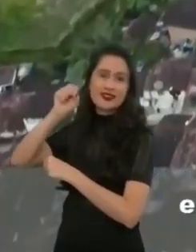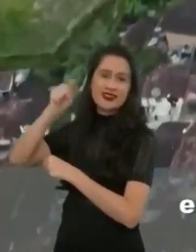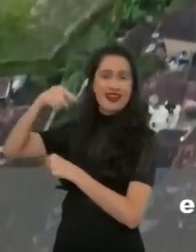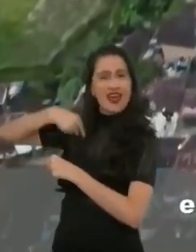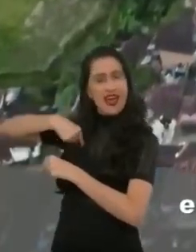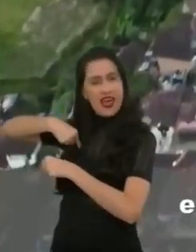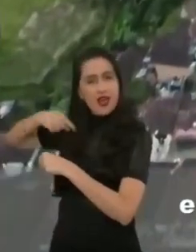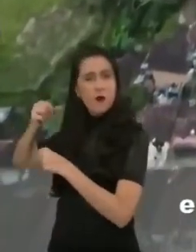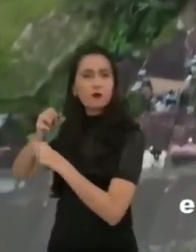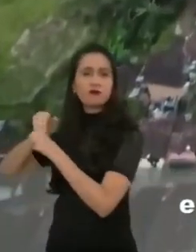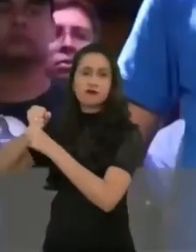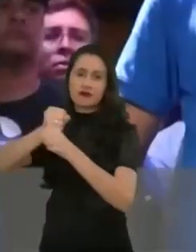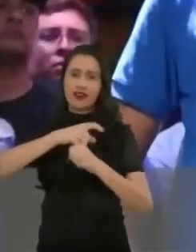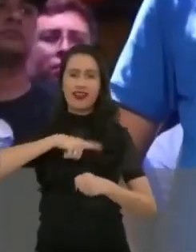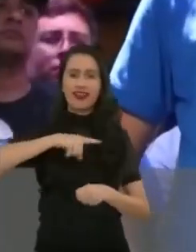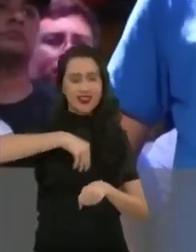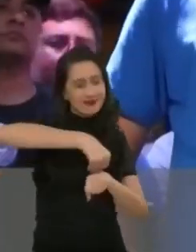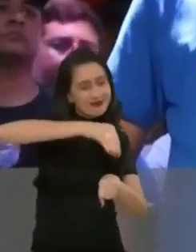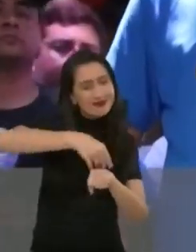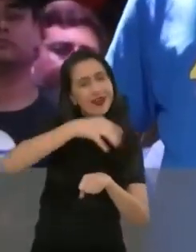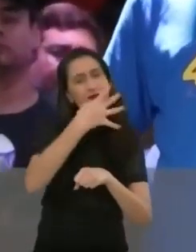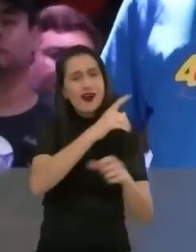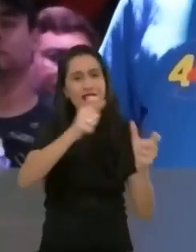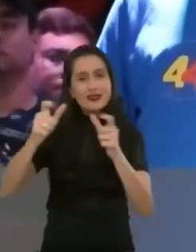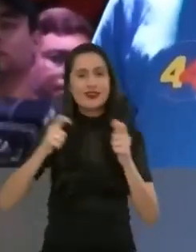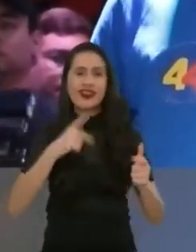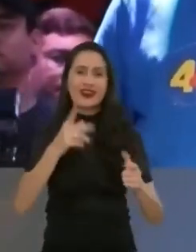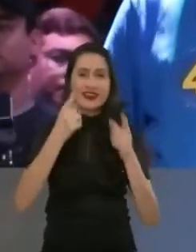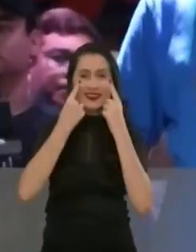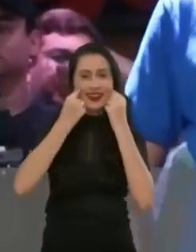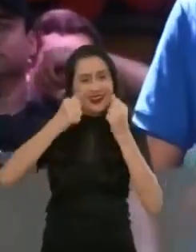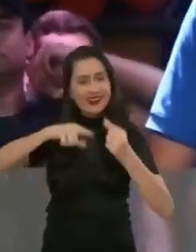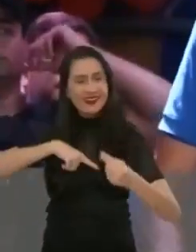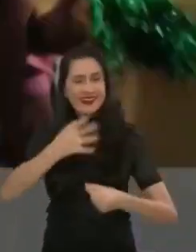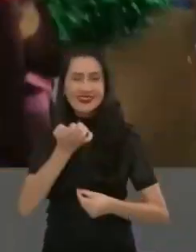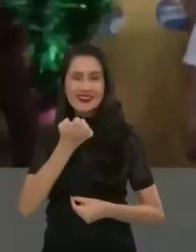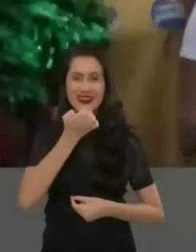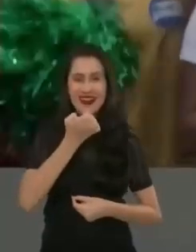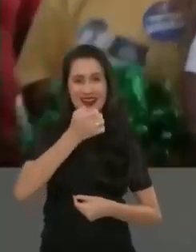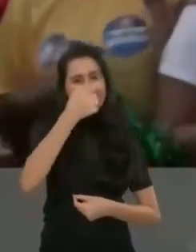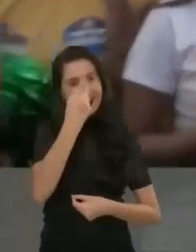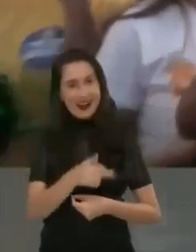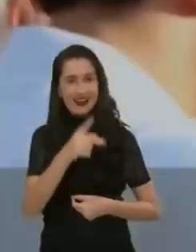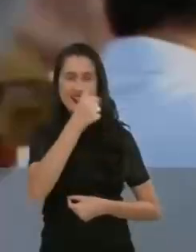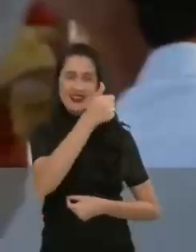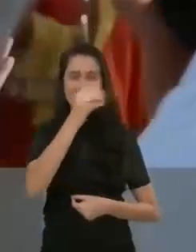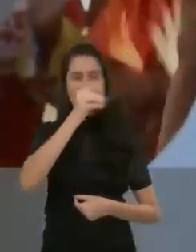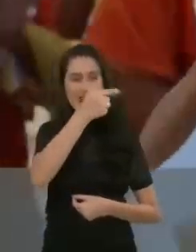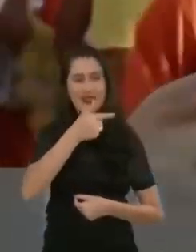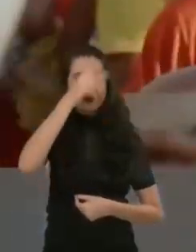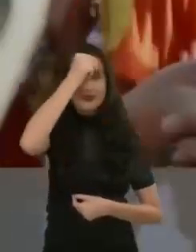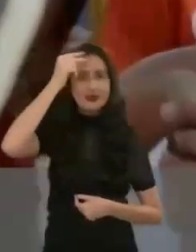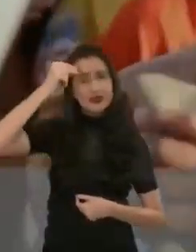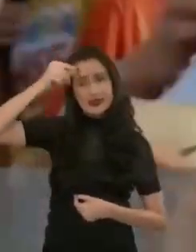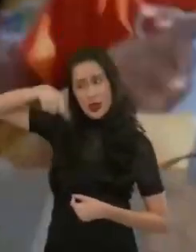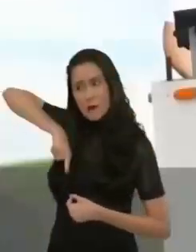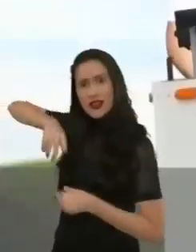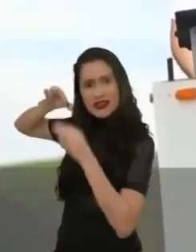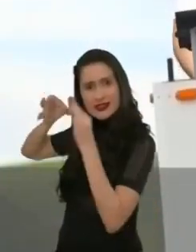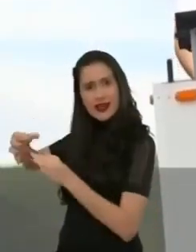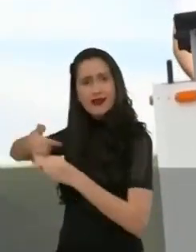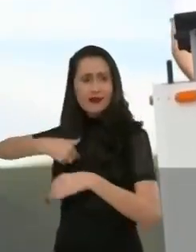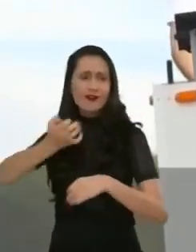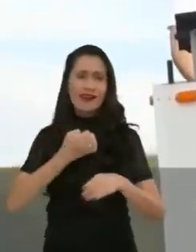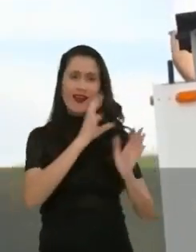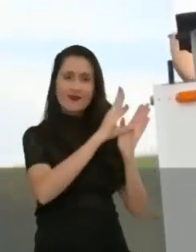pelos quatro cantos de Alagoas. Eu quero levar para os 102 municípios as coisas que deram certo aqui em São José da Laje. E é isso que,